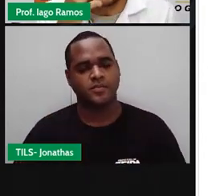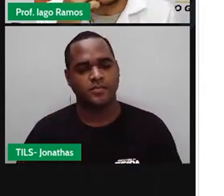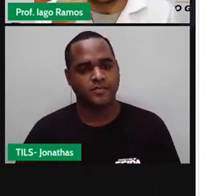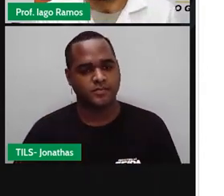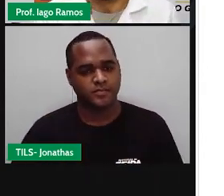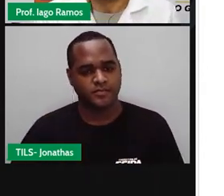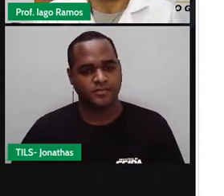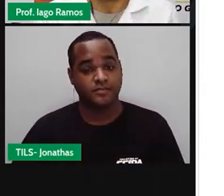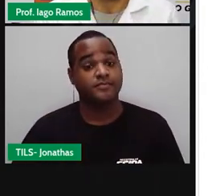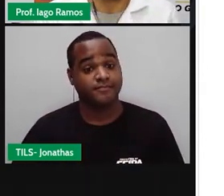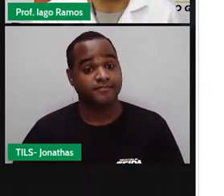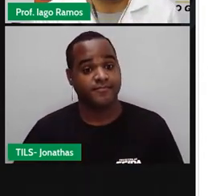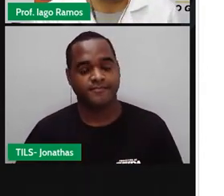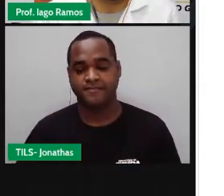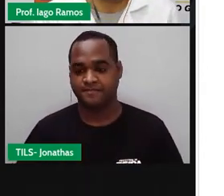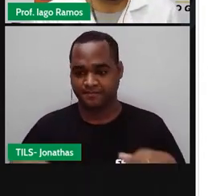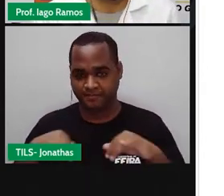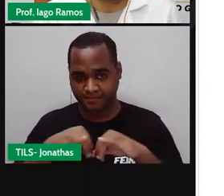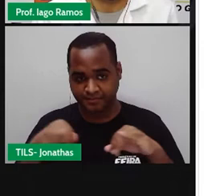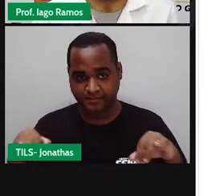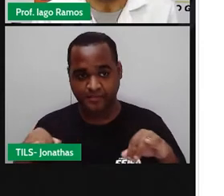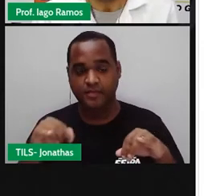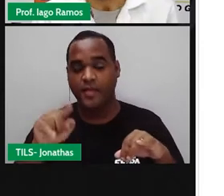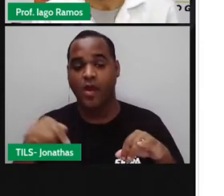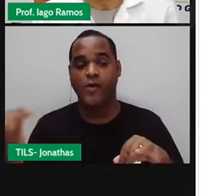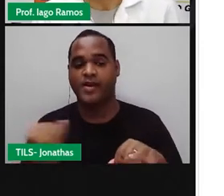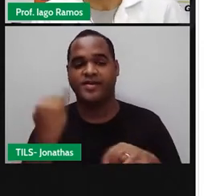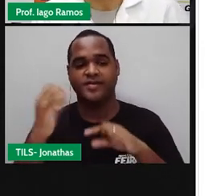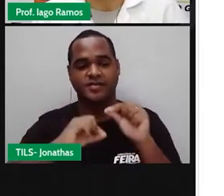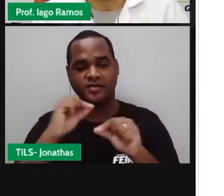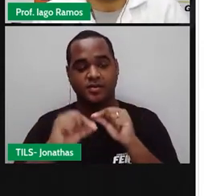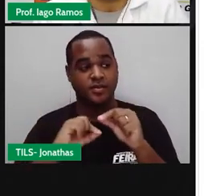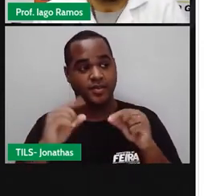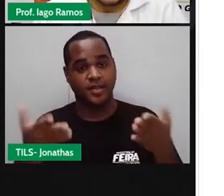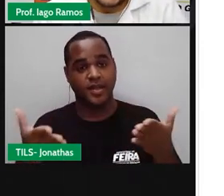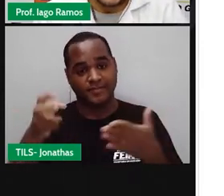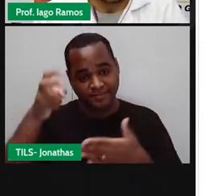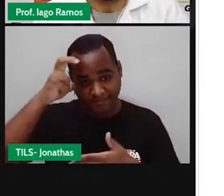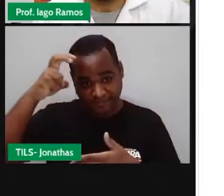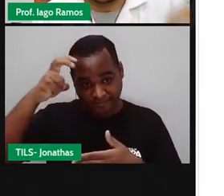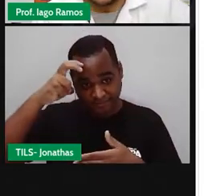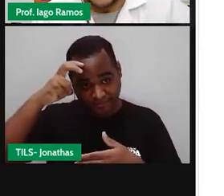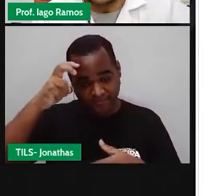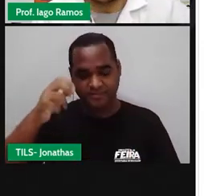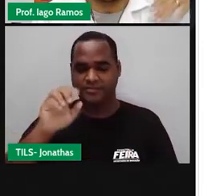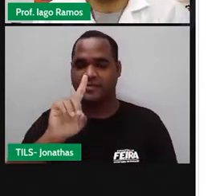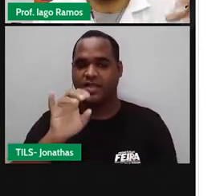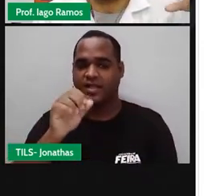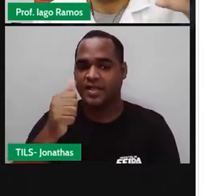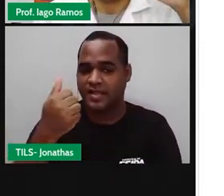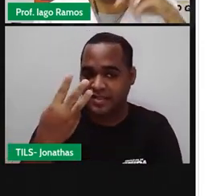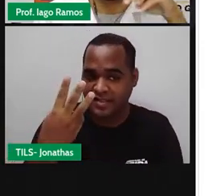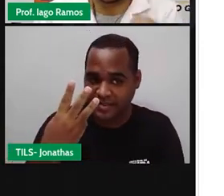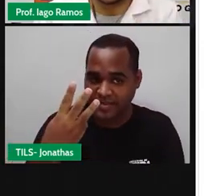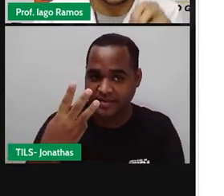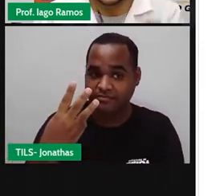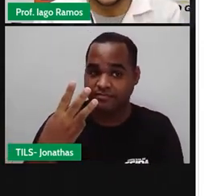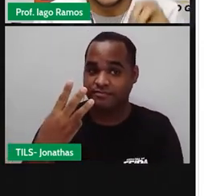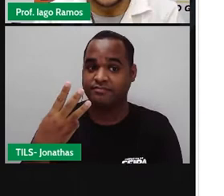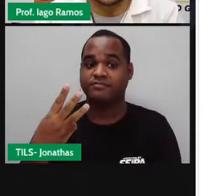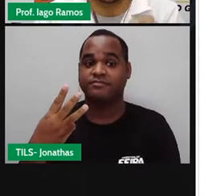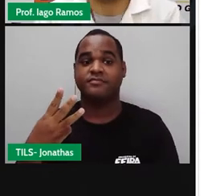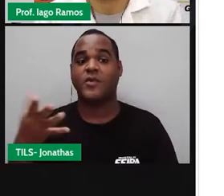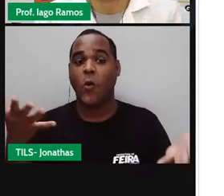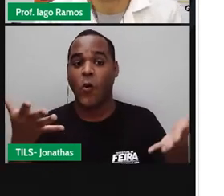Bom, e aí a notícia segue dizendo para a gente, ó, nesta quinta-feira, treze, né? Não, não nesse dia